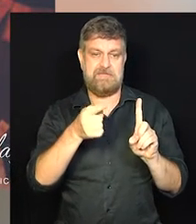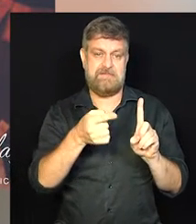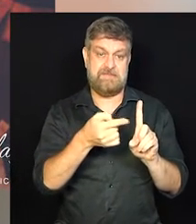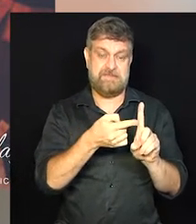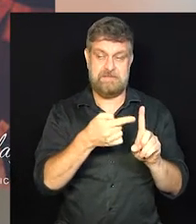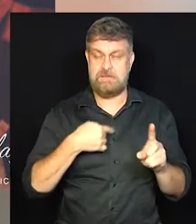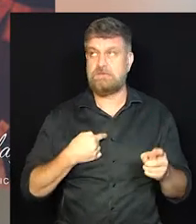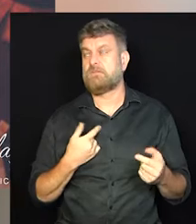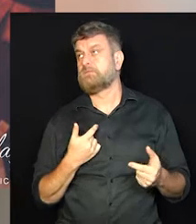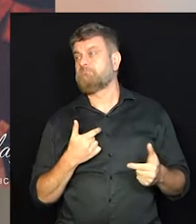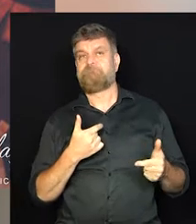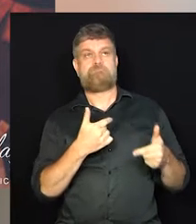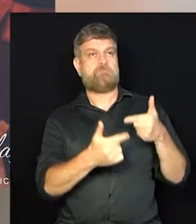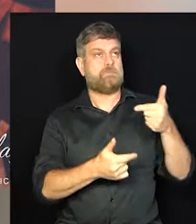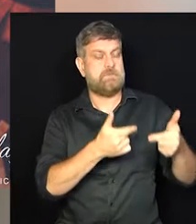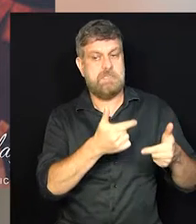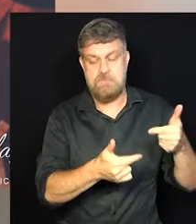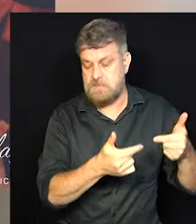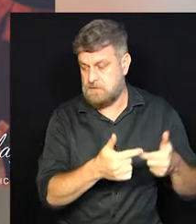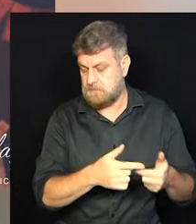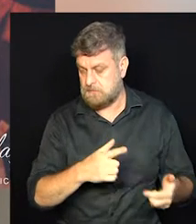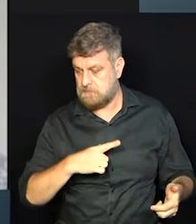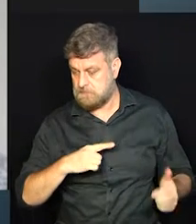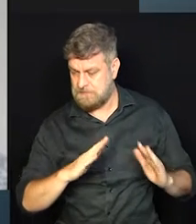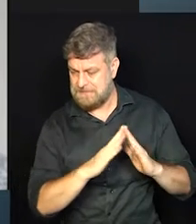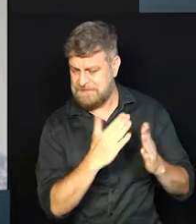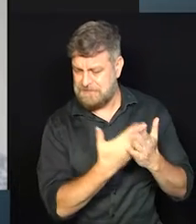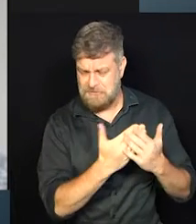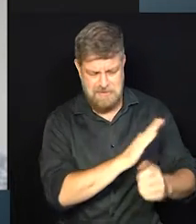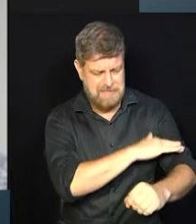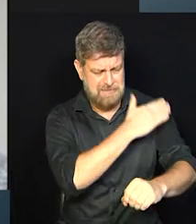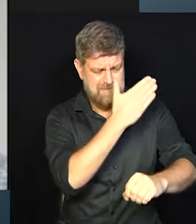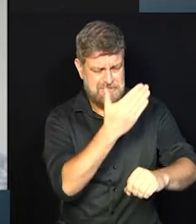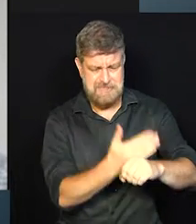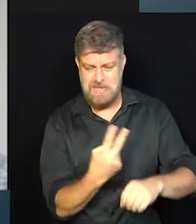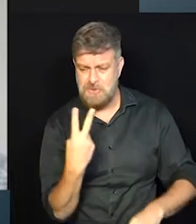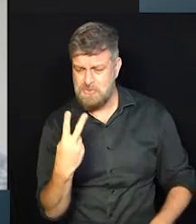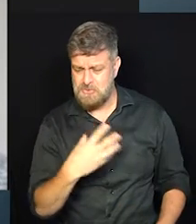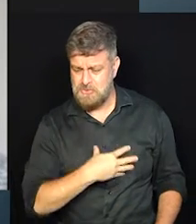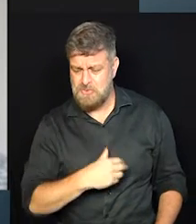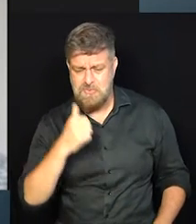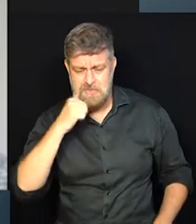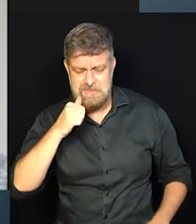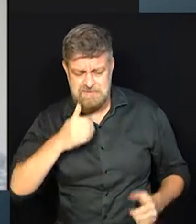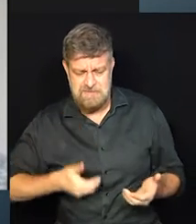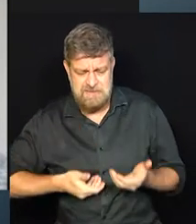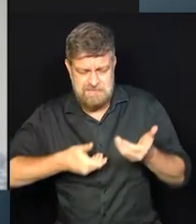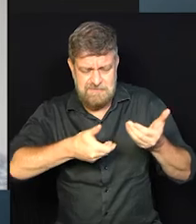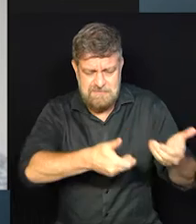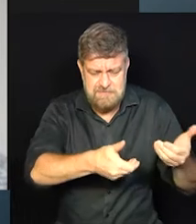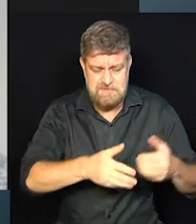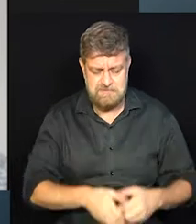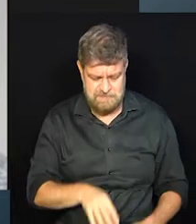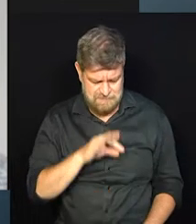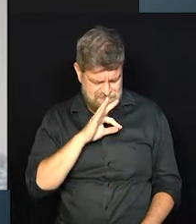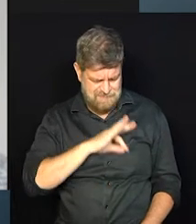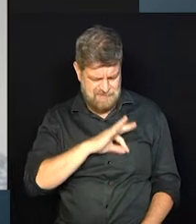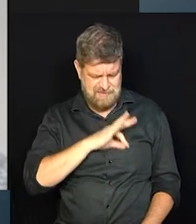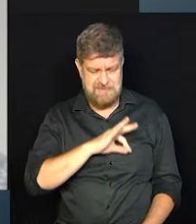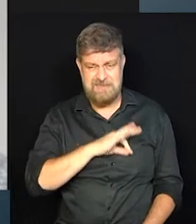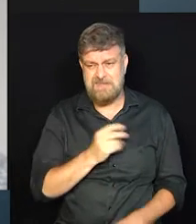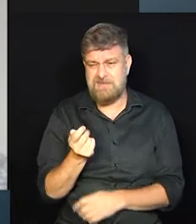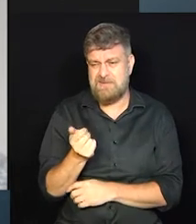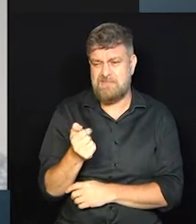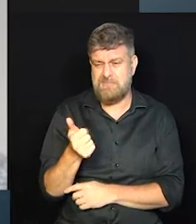assim, bom, eu vou trabalhar para deixar na escolinha o dia inteiro, duas, como que vai ser, né? O salário também não